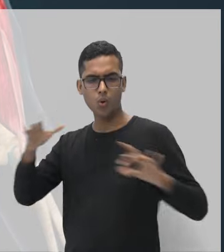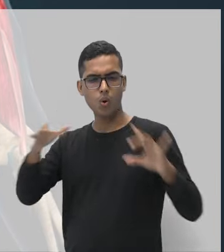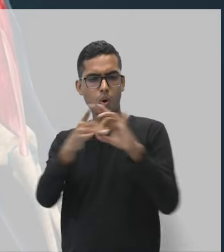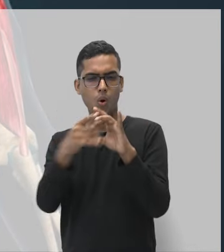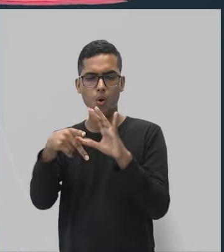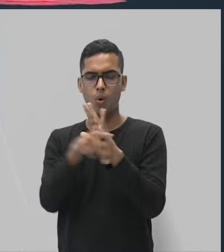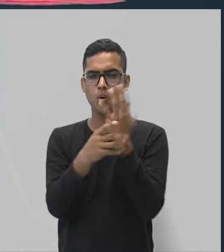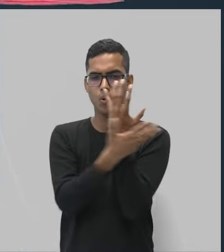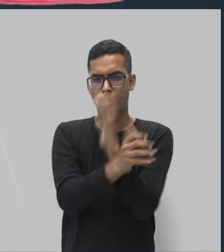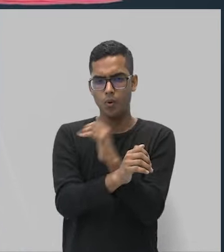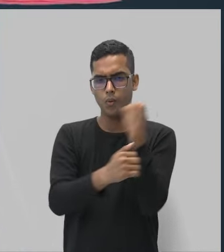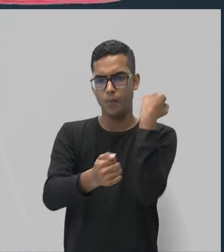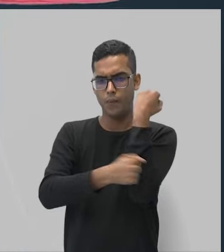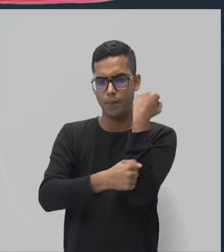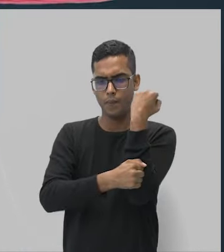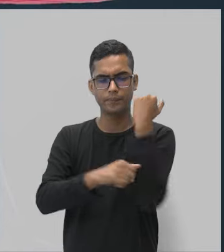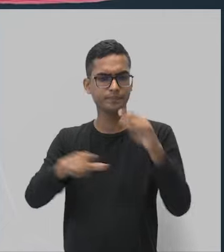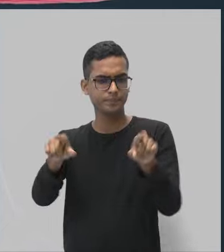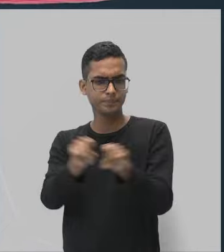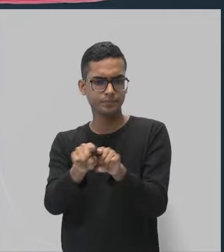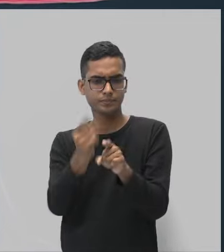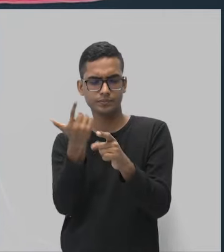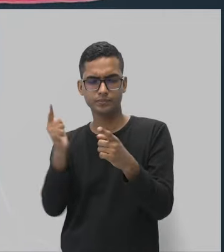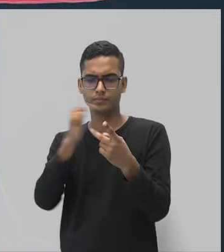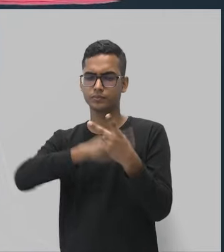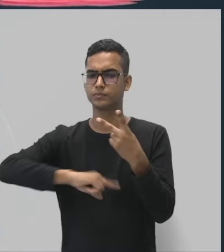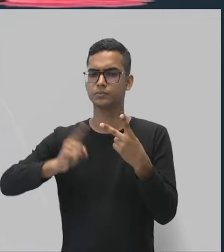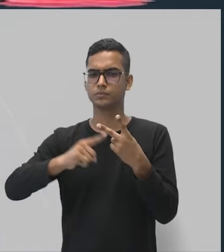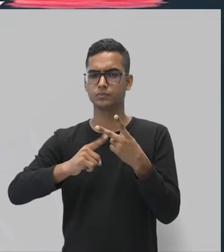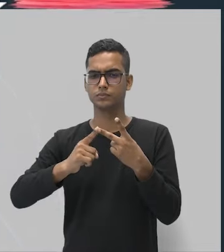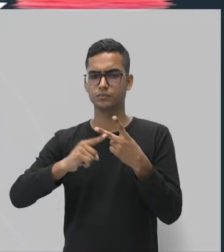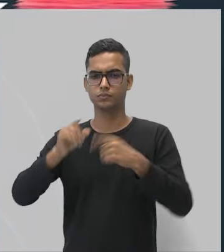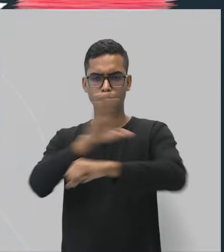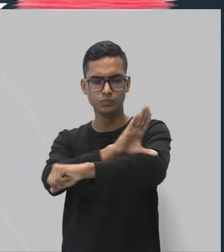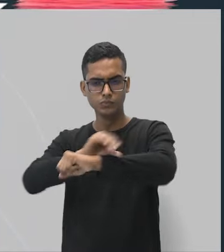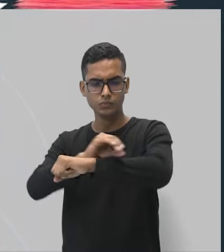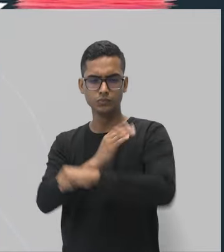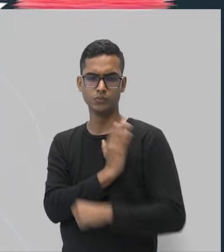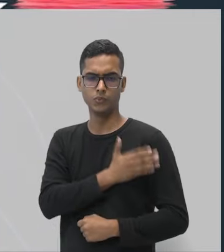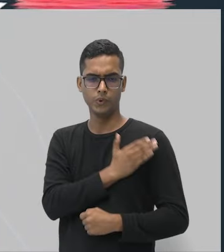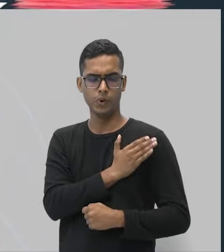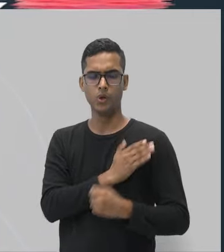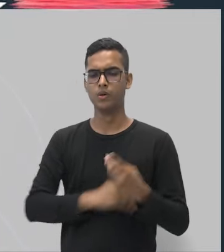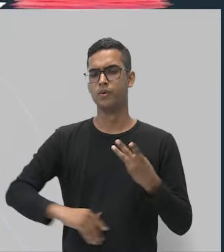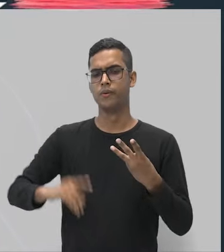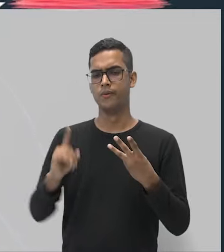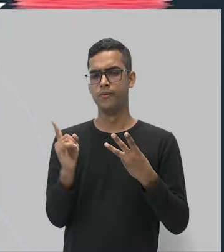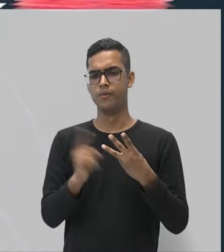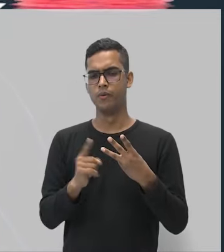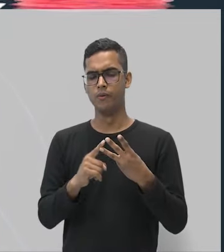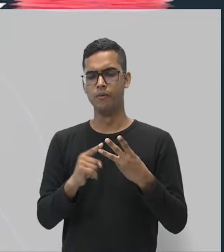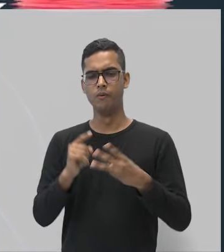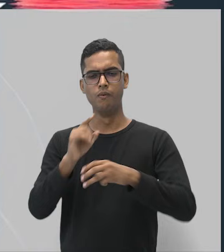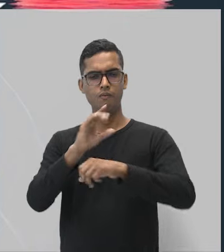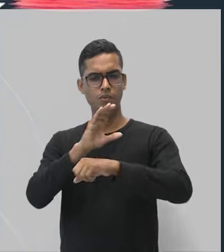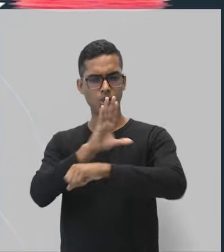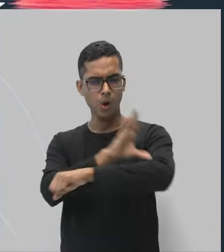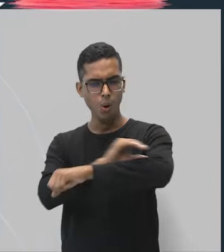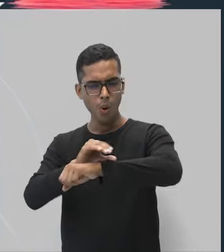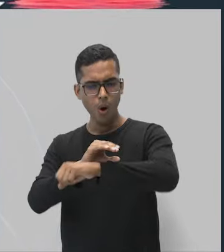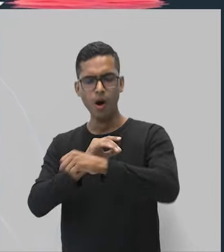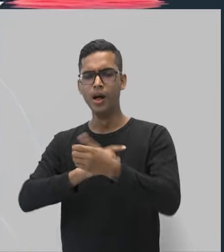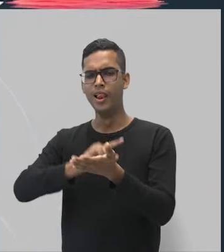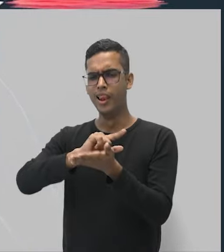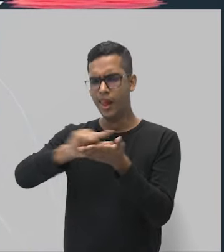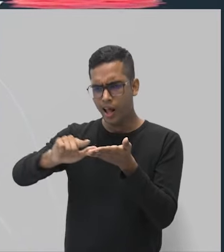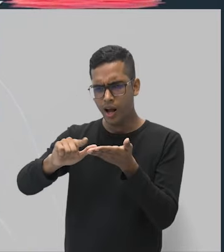ossos. O músculo cardíaco, né? E o músculo liso, que vai ali compor,